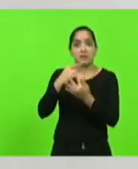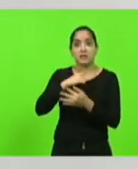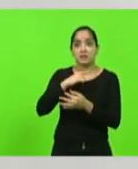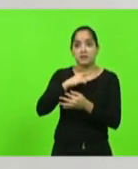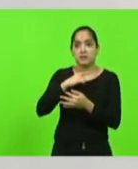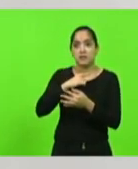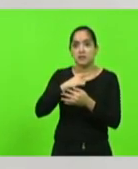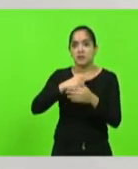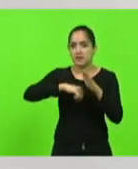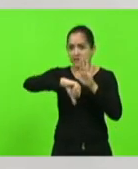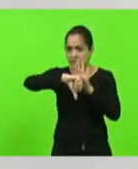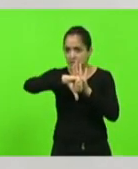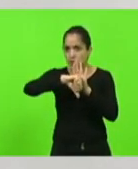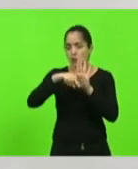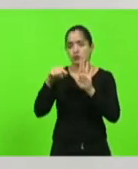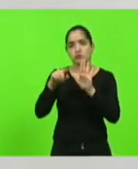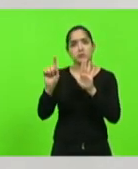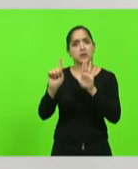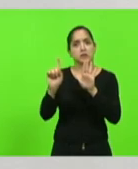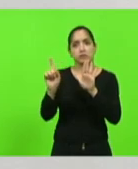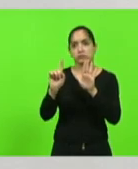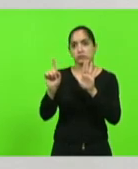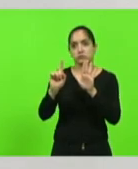sou bandido para ir para a cadeia.